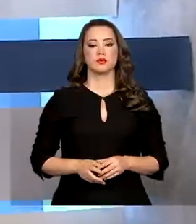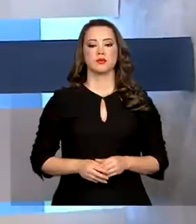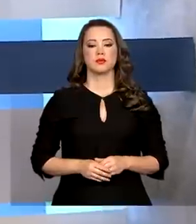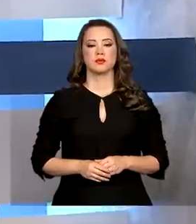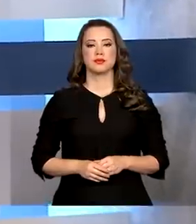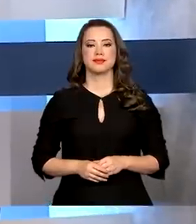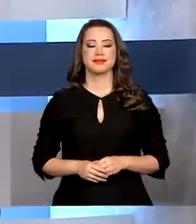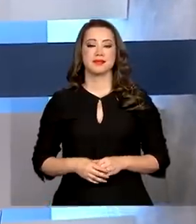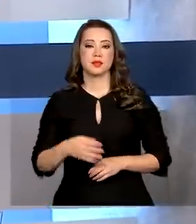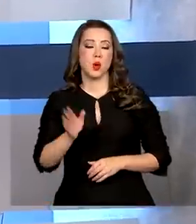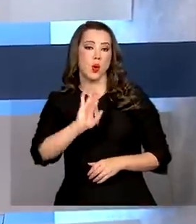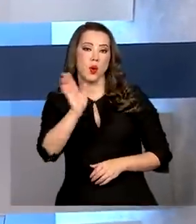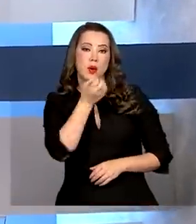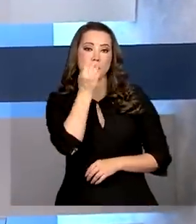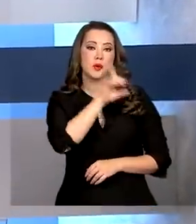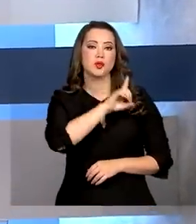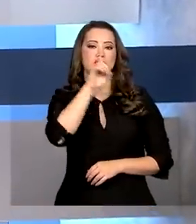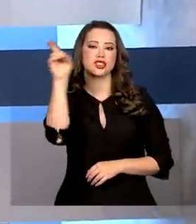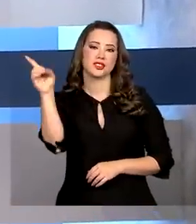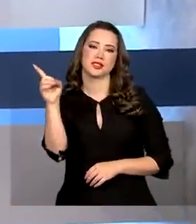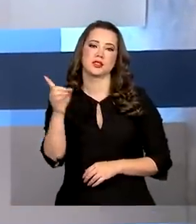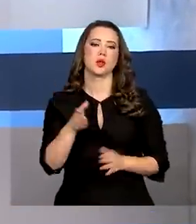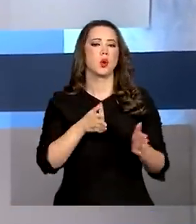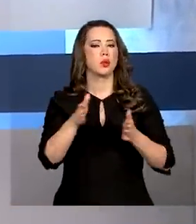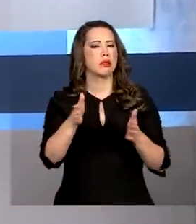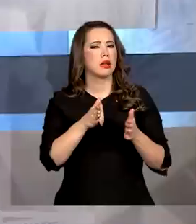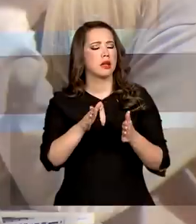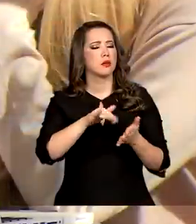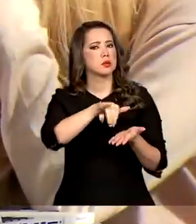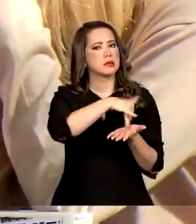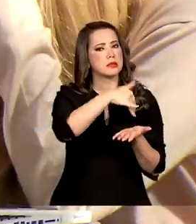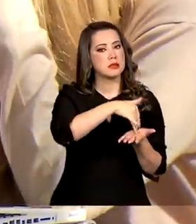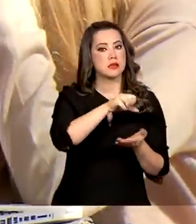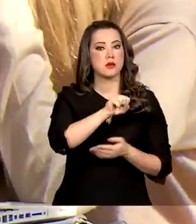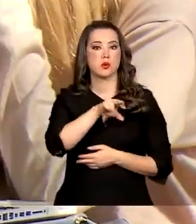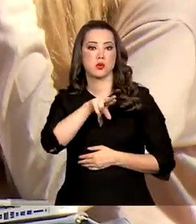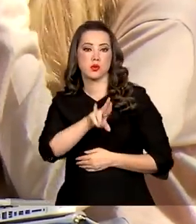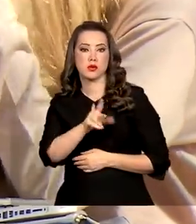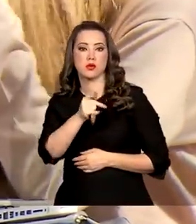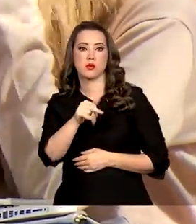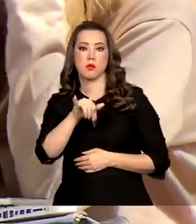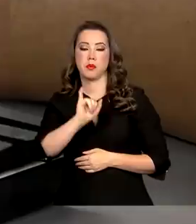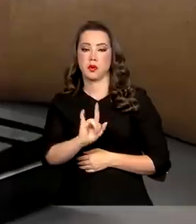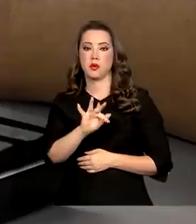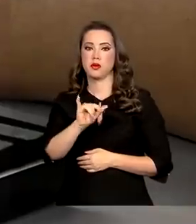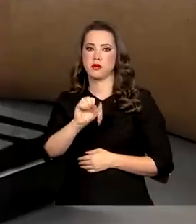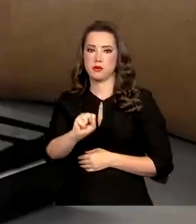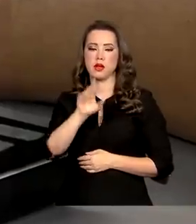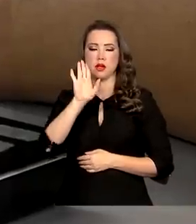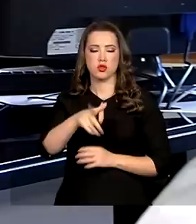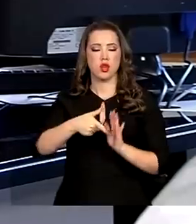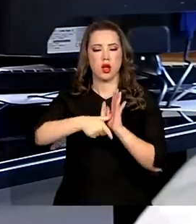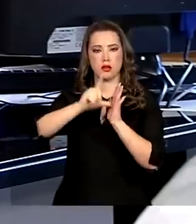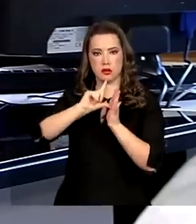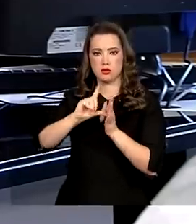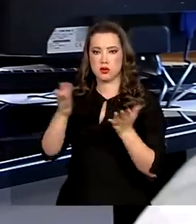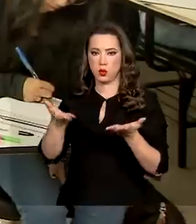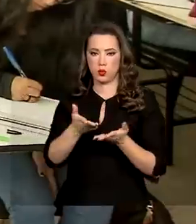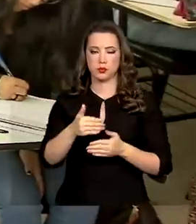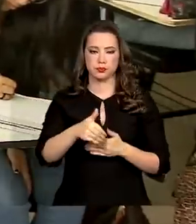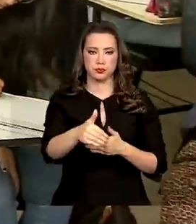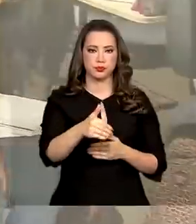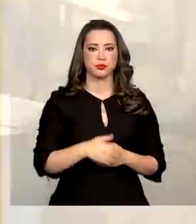Olá, bom dia! Prazos de inscrições do Sisu, Prouni e Fies são antecipados.